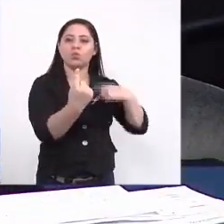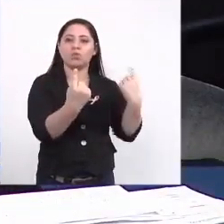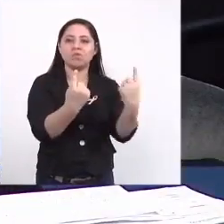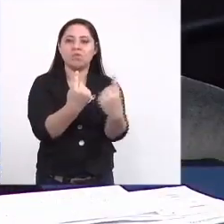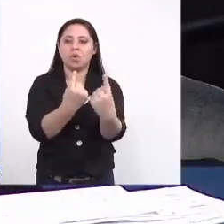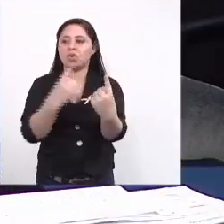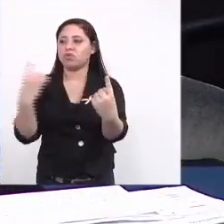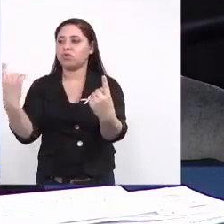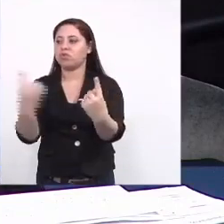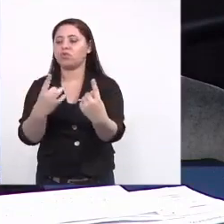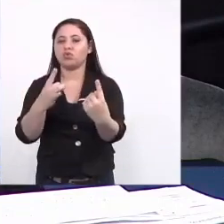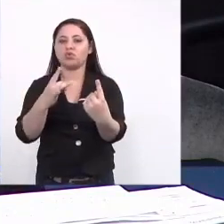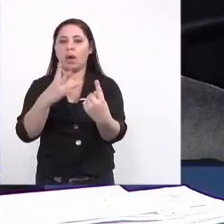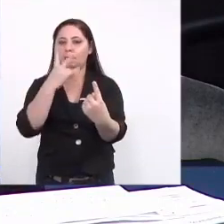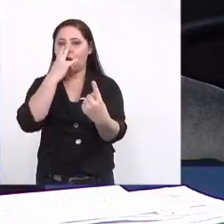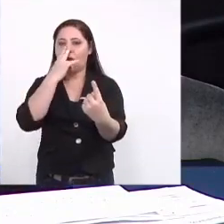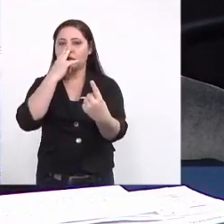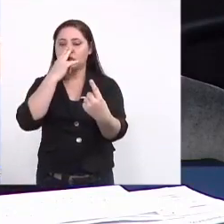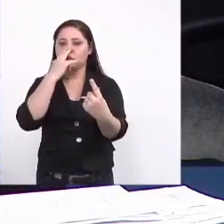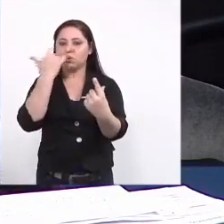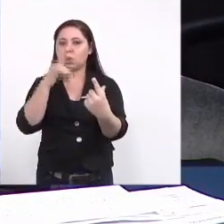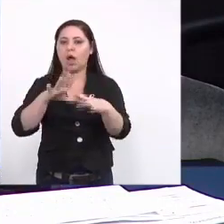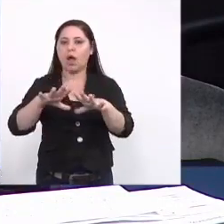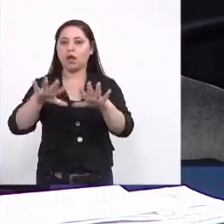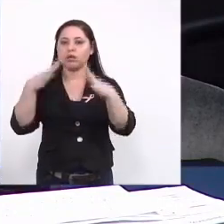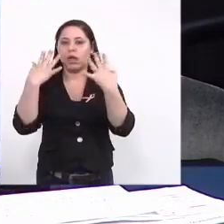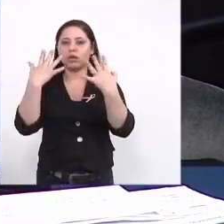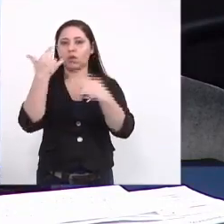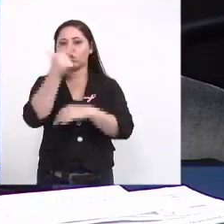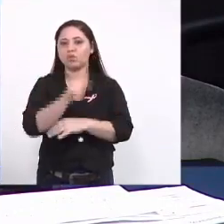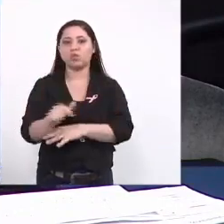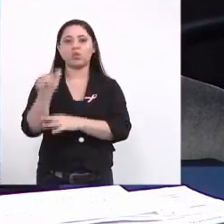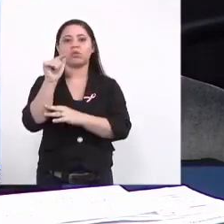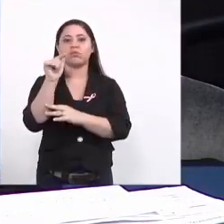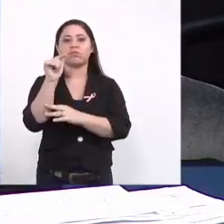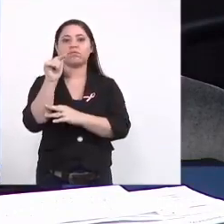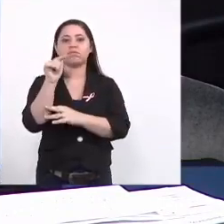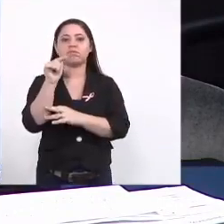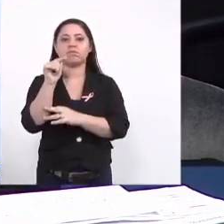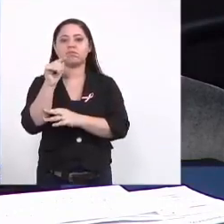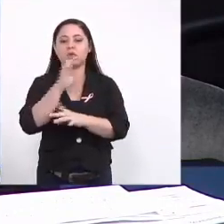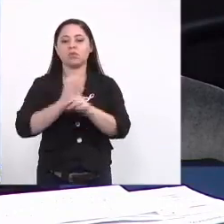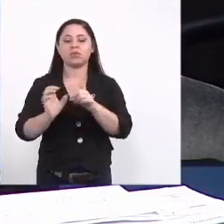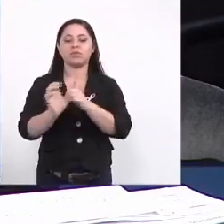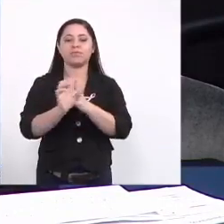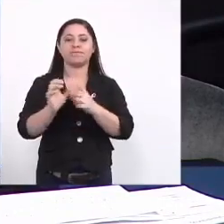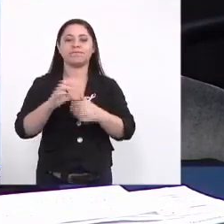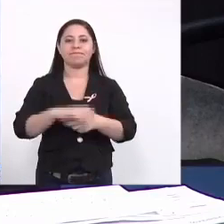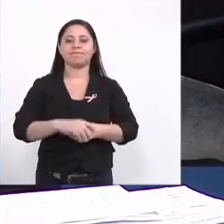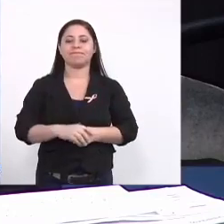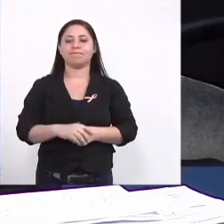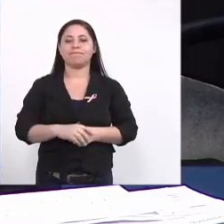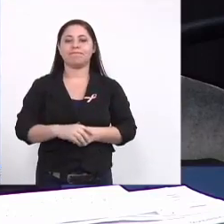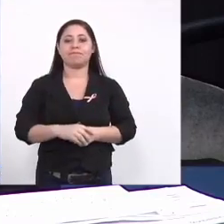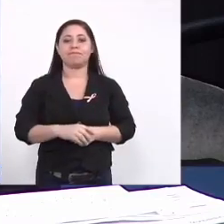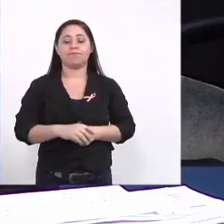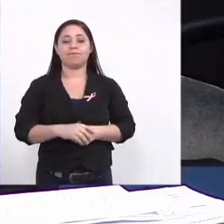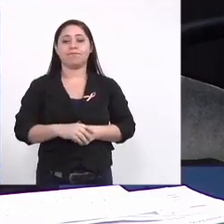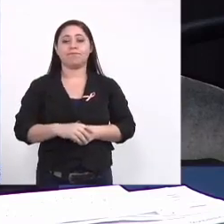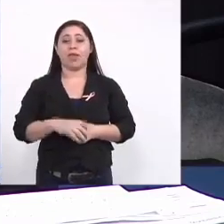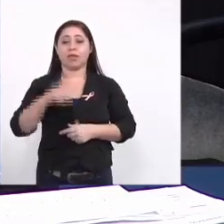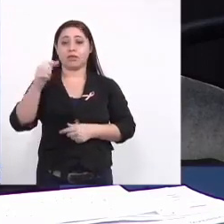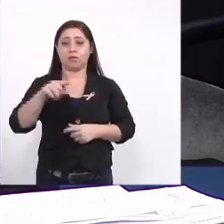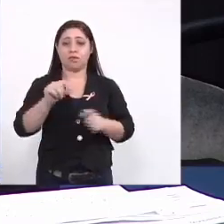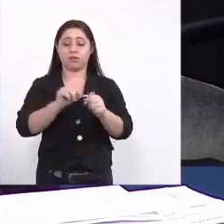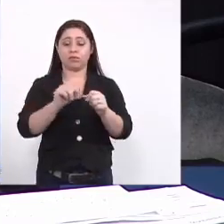o coro necessário para chamar a atenção da comunidade então nós iremos aqui